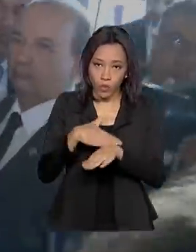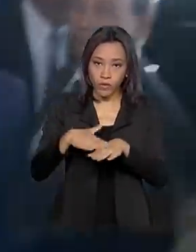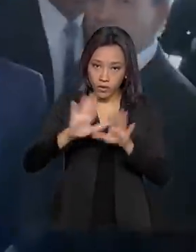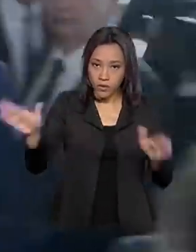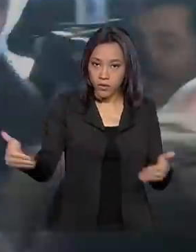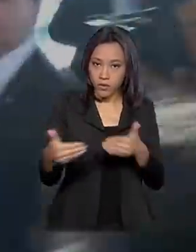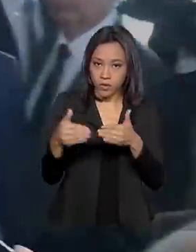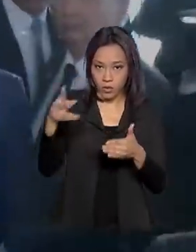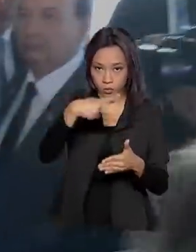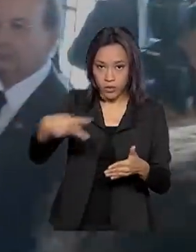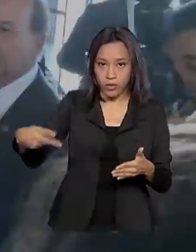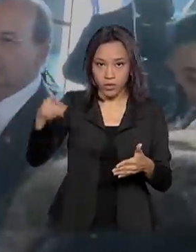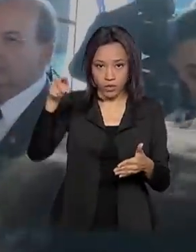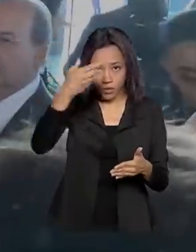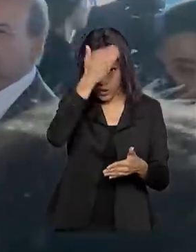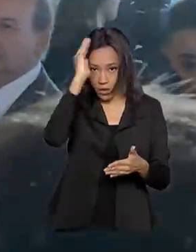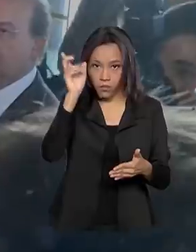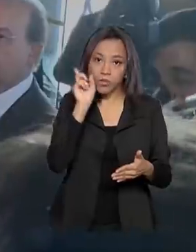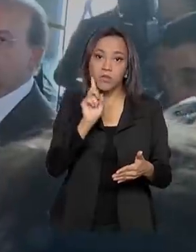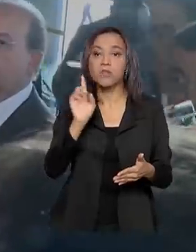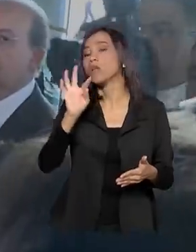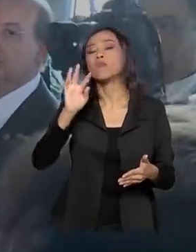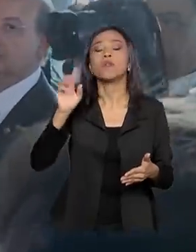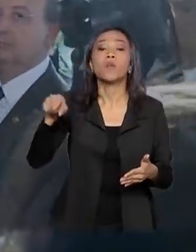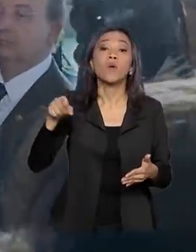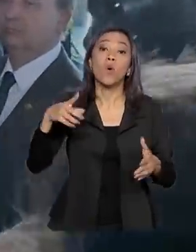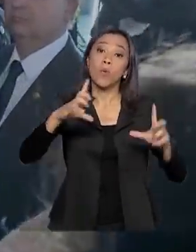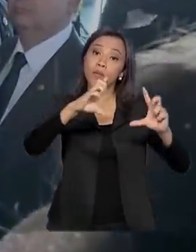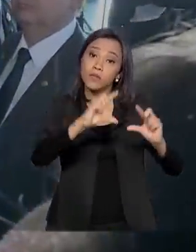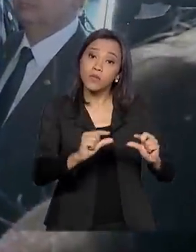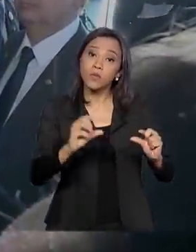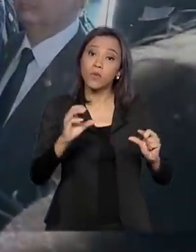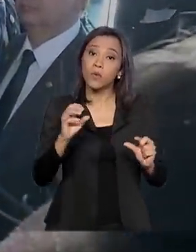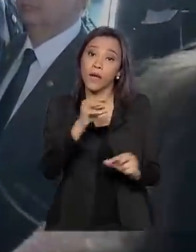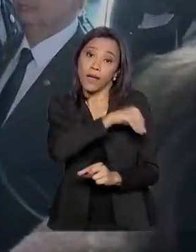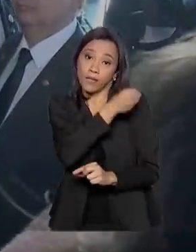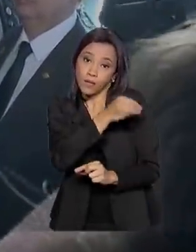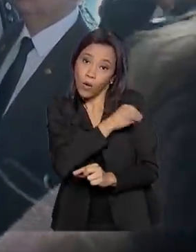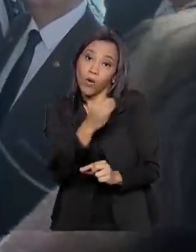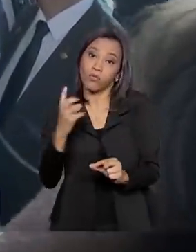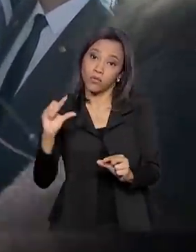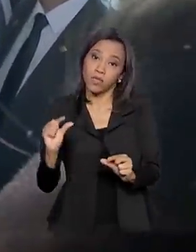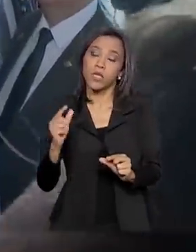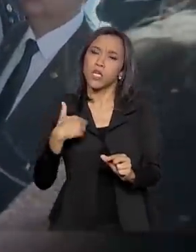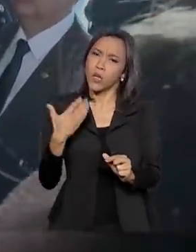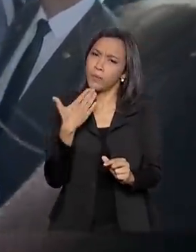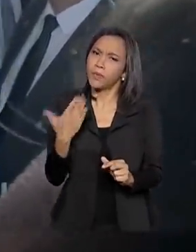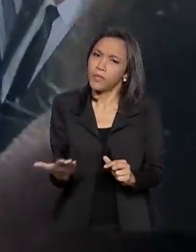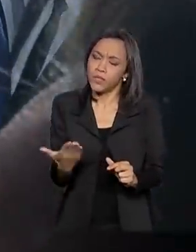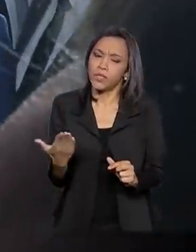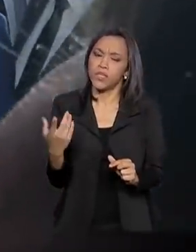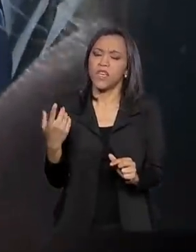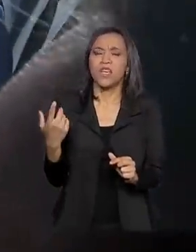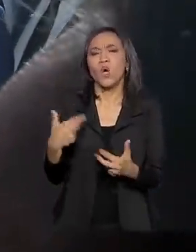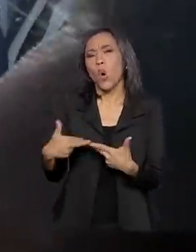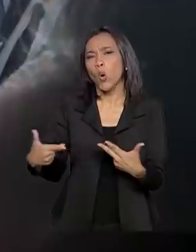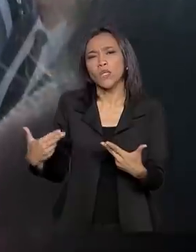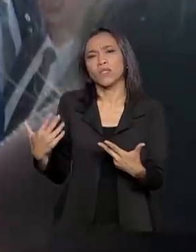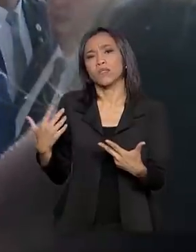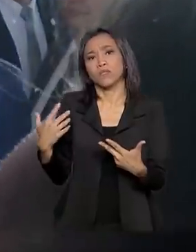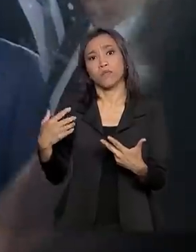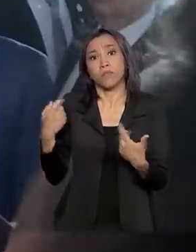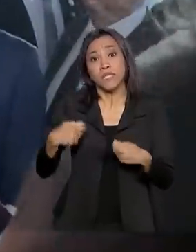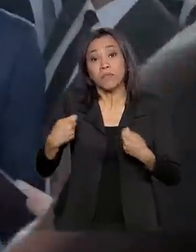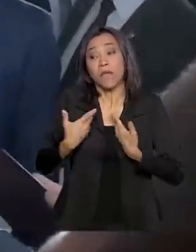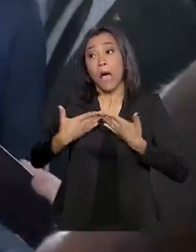as questões pontuais, como há interesse para o americano, a questão do etanol, cano de porco, eu pedi para ele que nós deixassem as questões pontuais e discutíssemos de forma